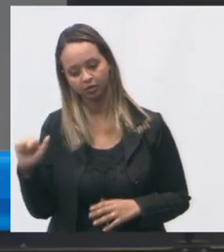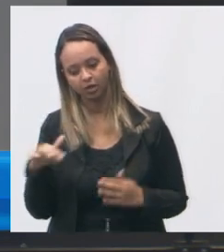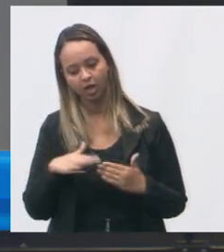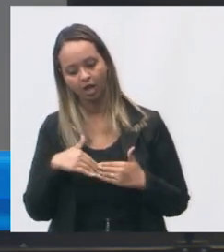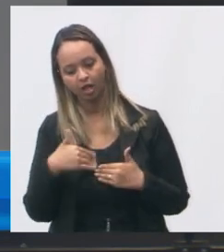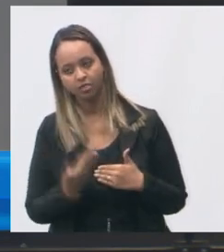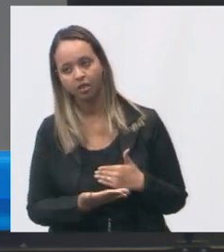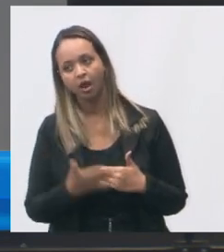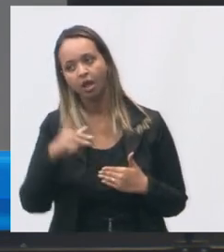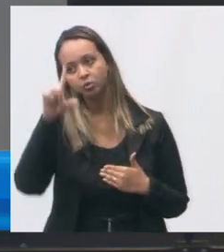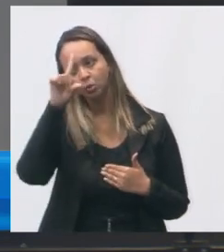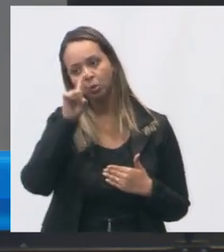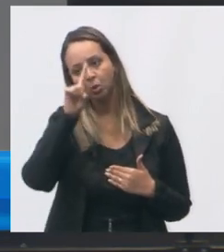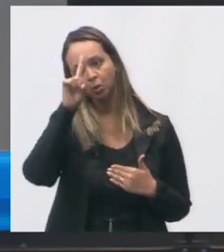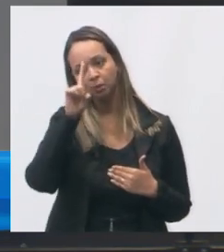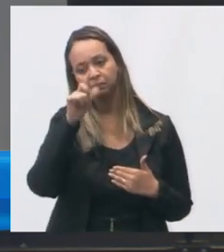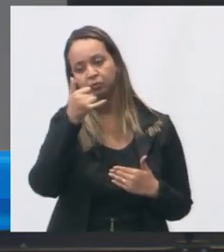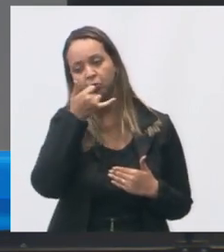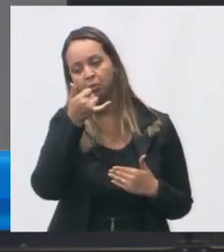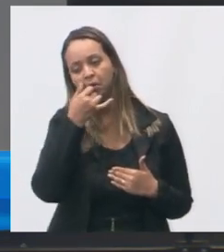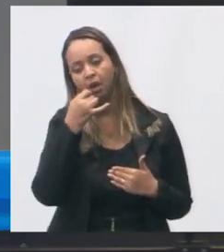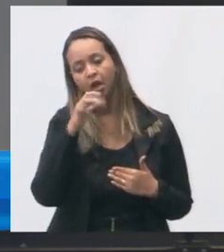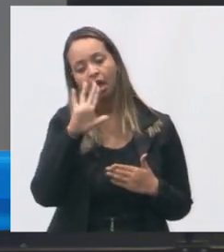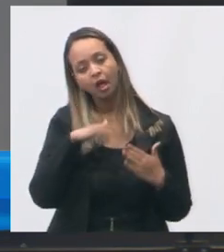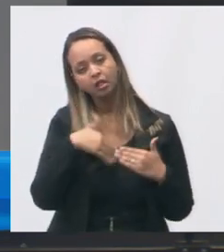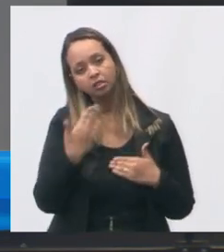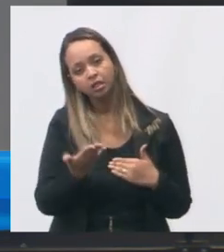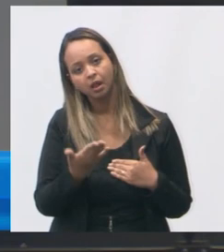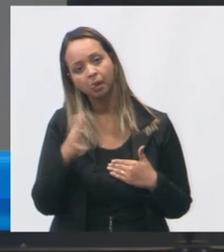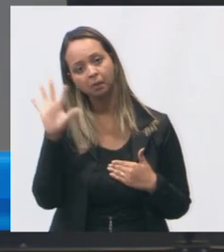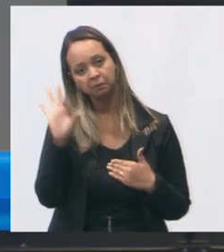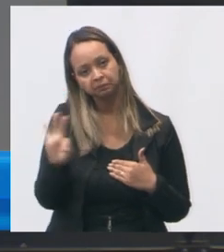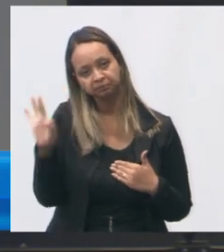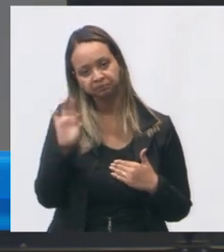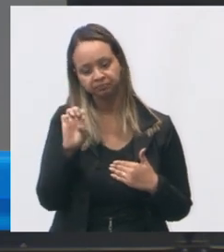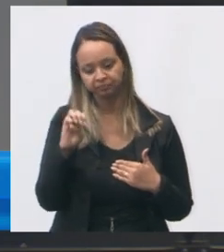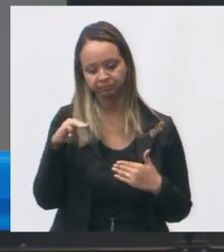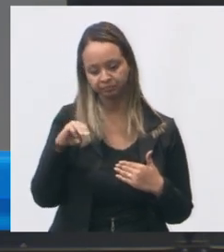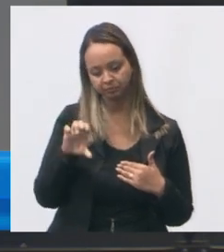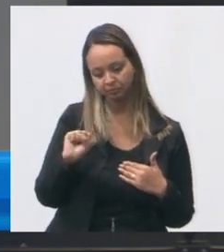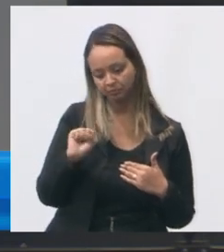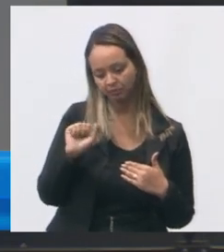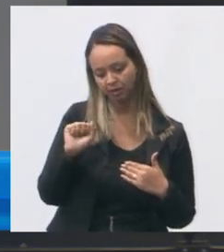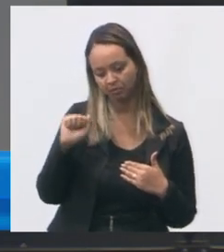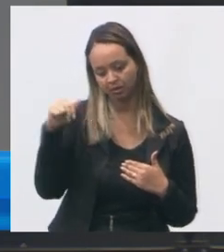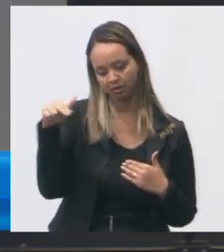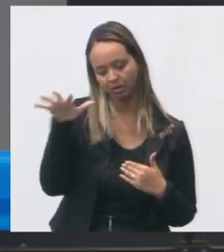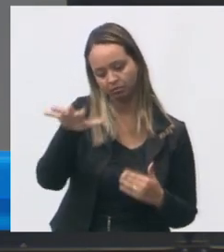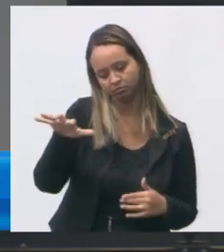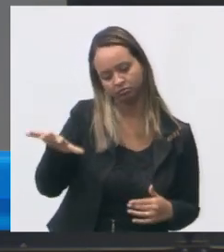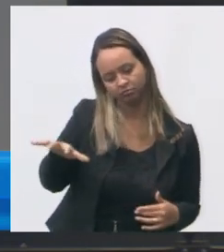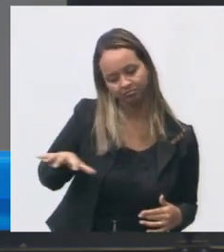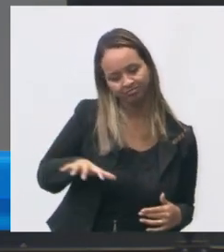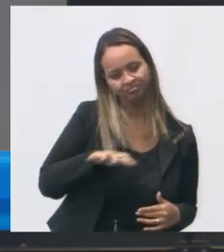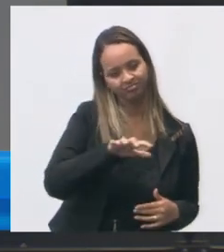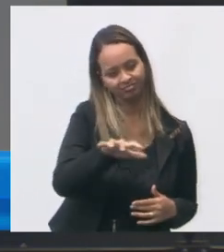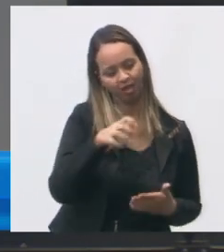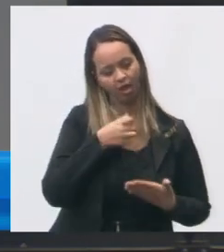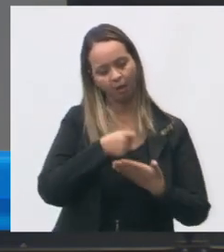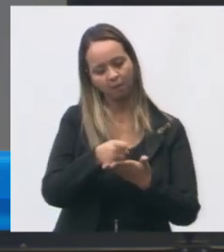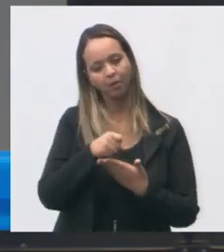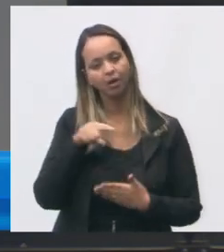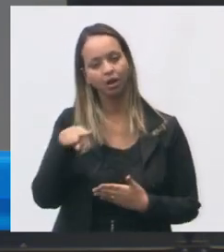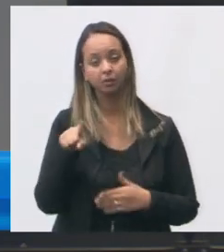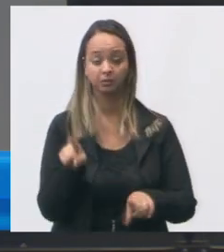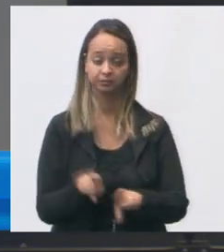essa unidade de saúde ela atende Santa Luísa Santa Lúcia Bairro Vermelho Pré do Canto Edufrade Regional 5 é